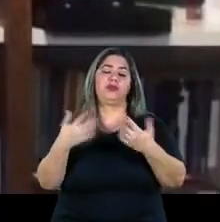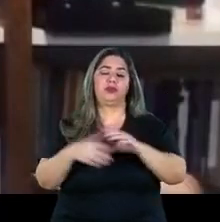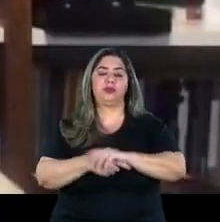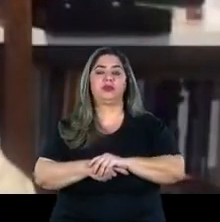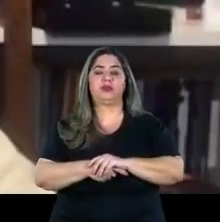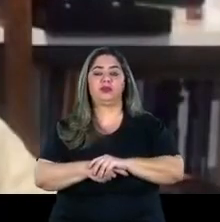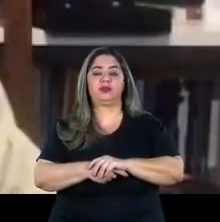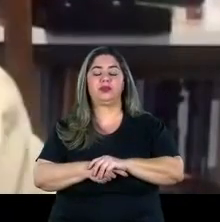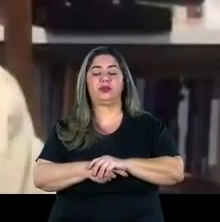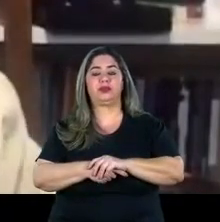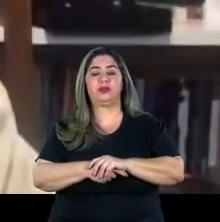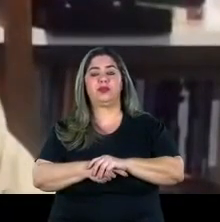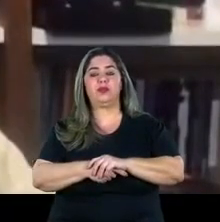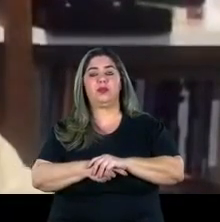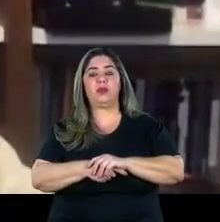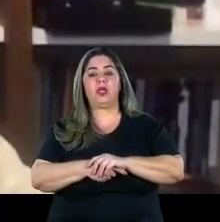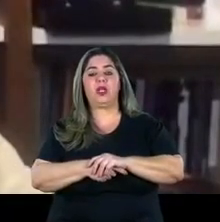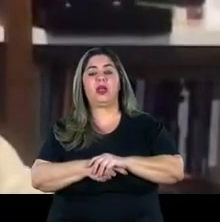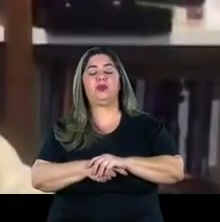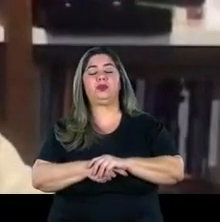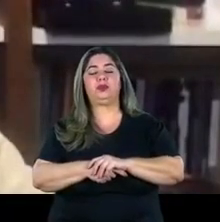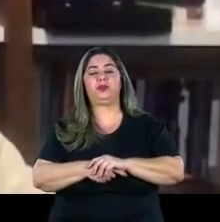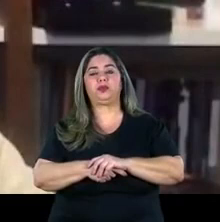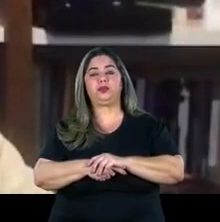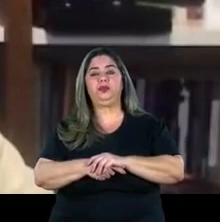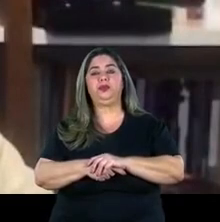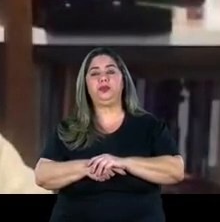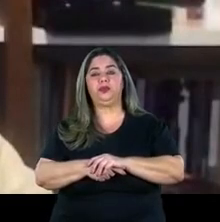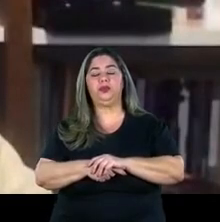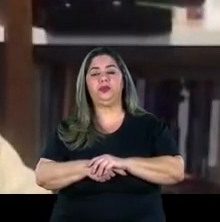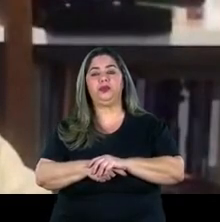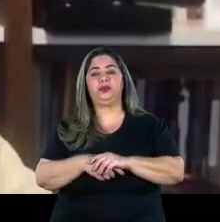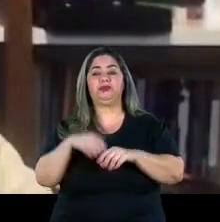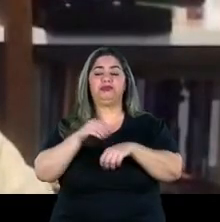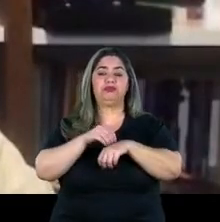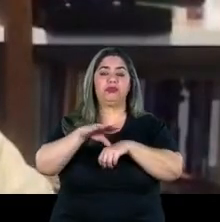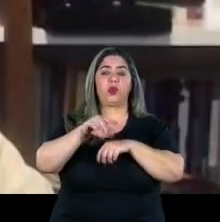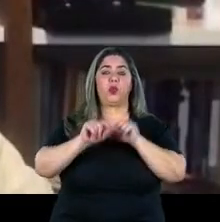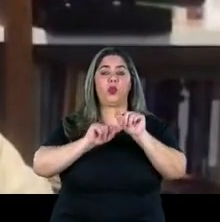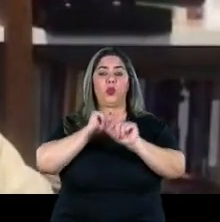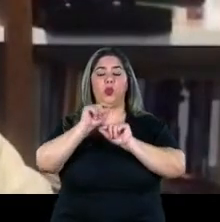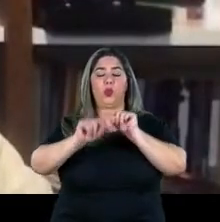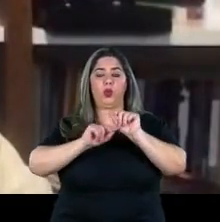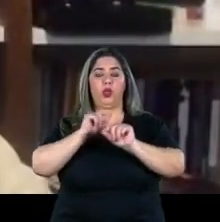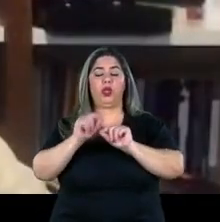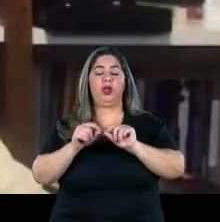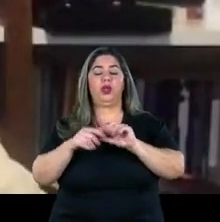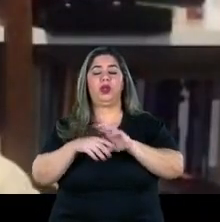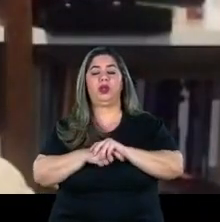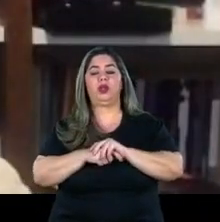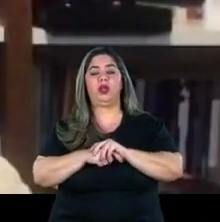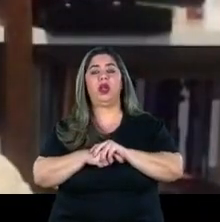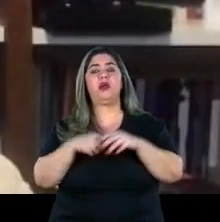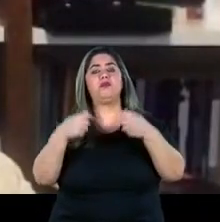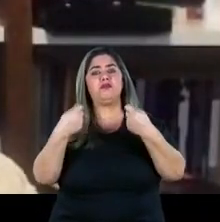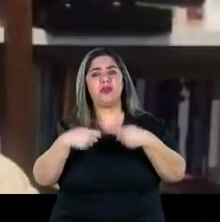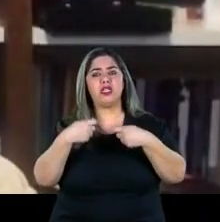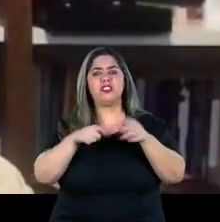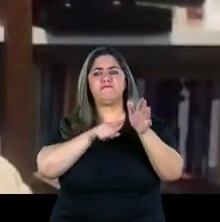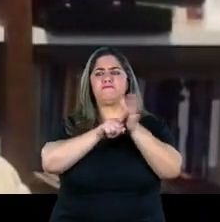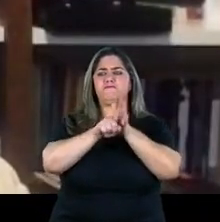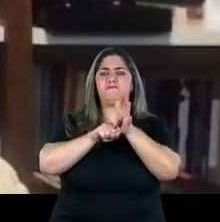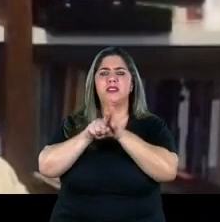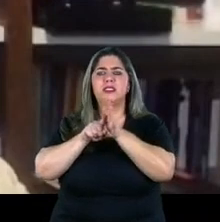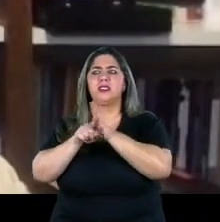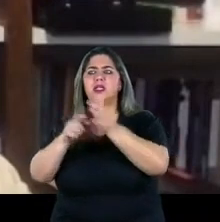então para mim a questão central tem a ver com isso e eu sugiro ouvir o Cris que a grande questão é se informar é